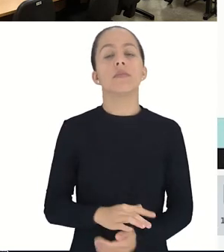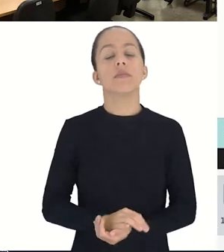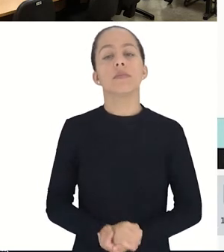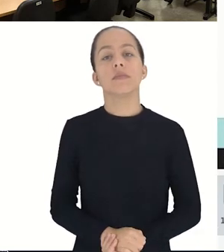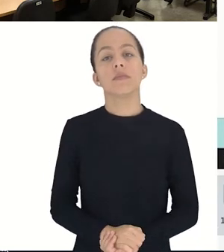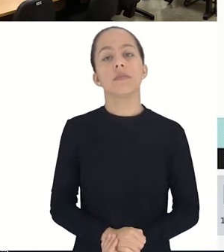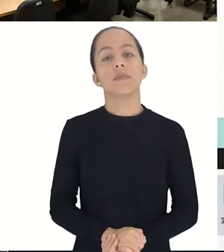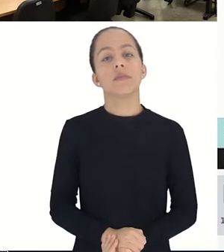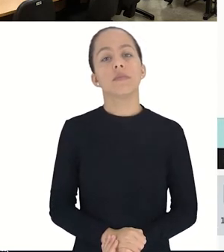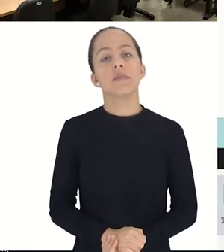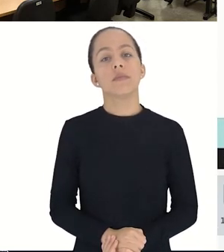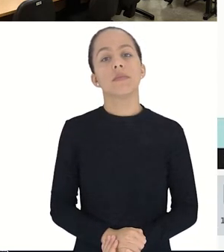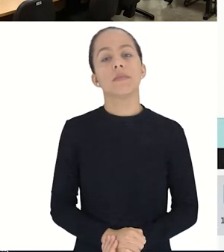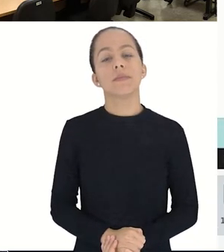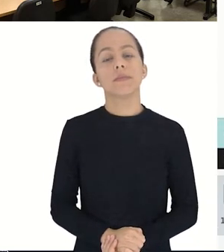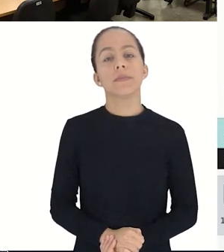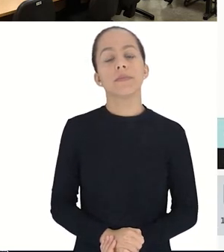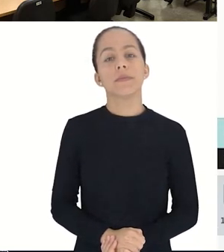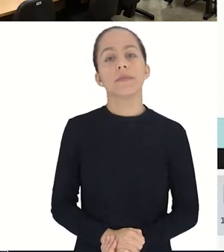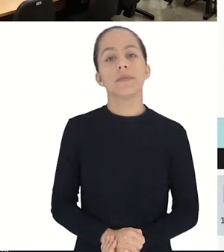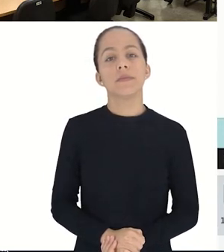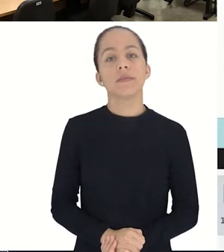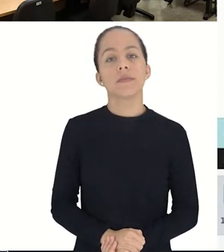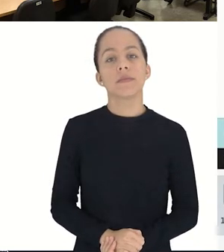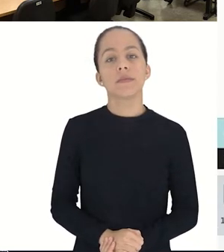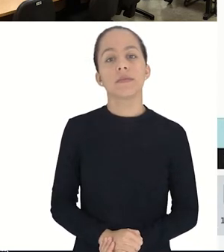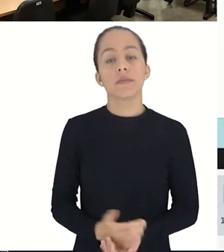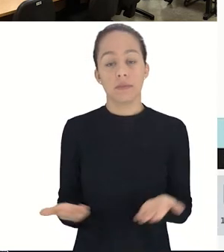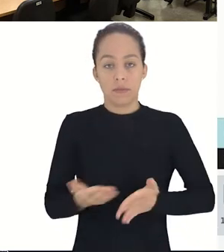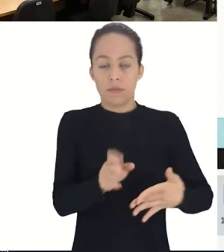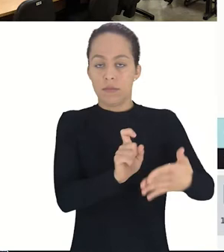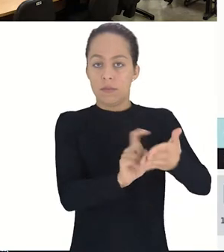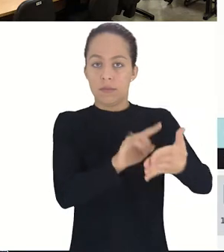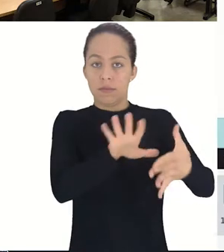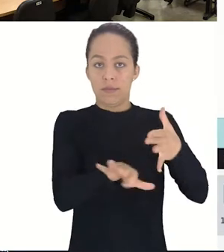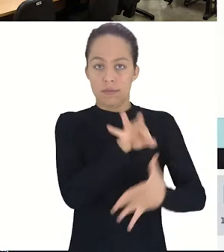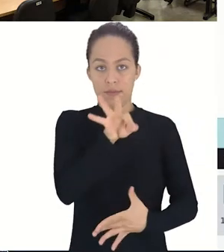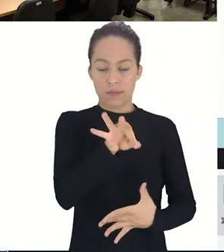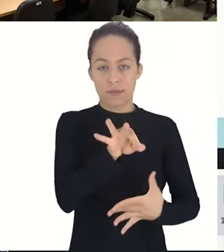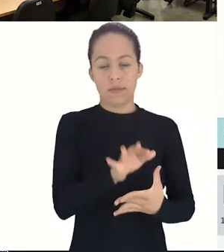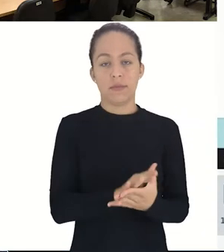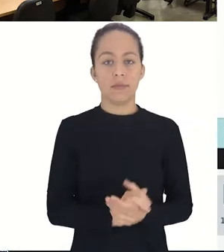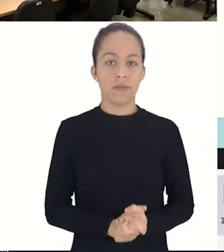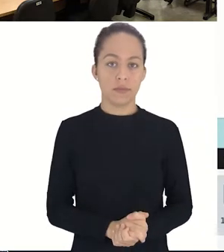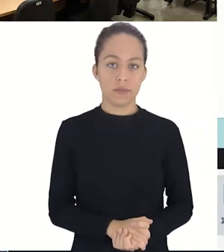realizar o sorteio